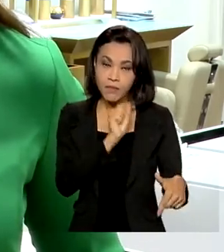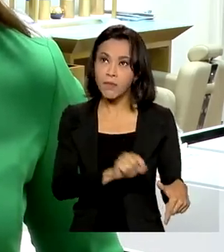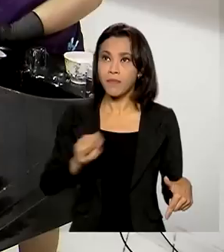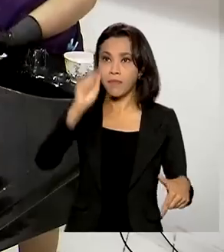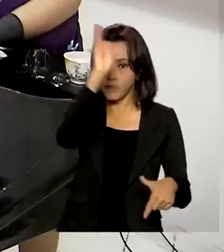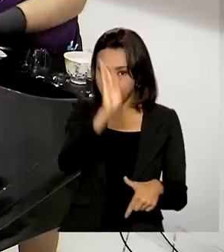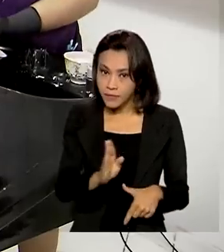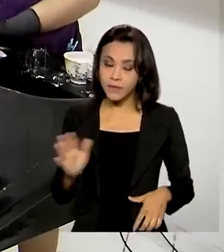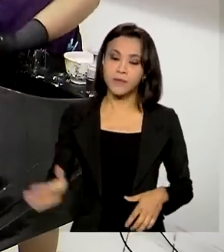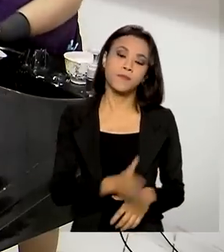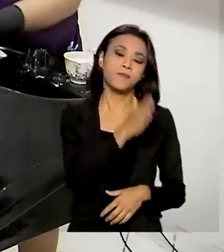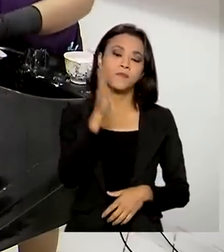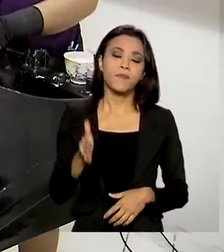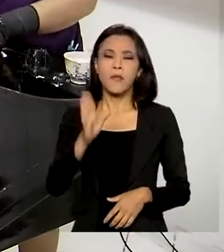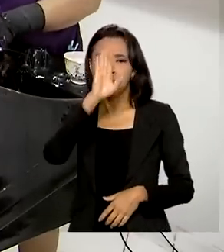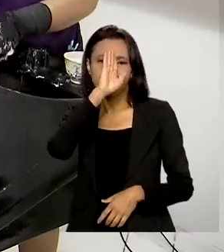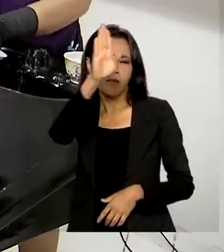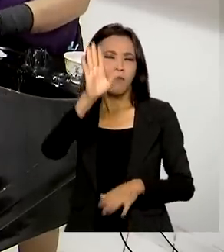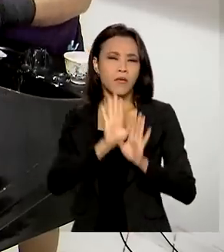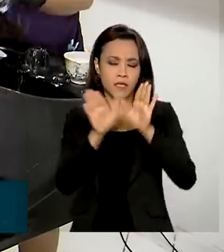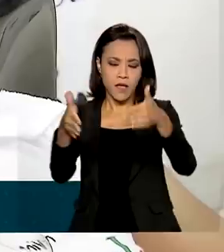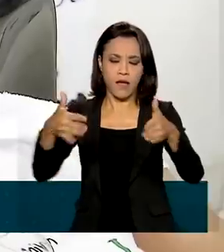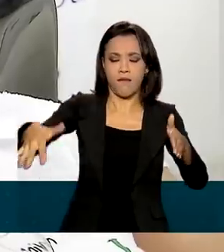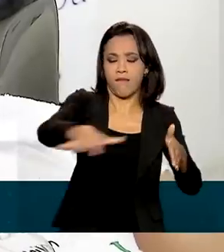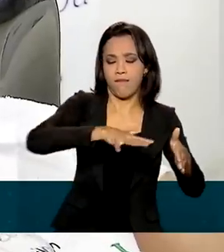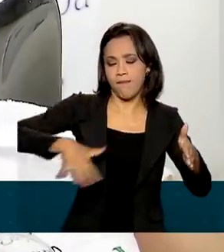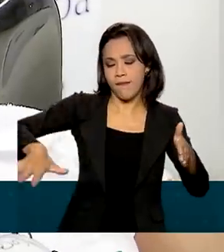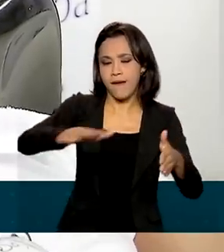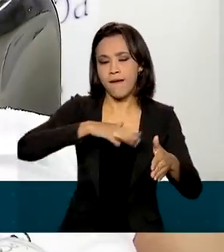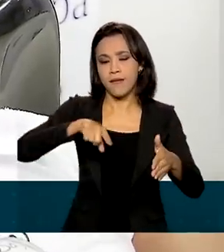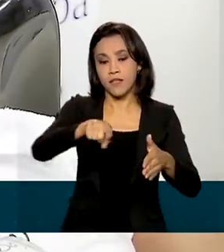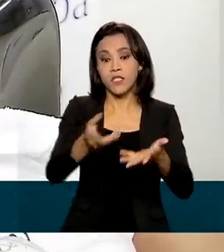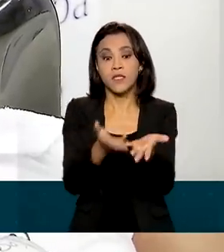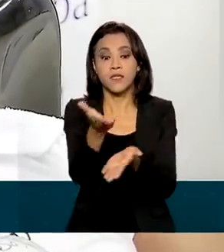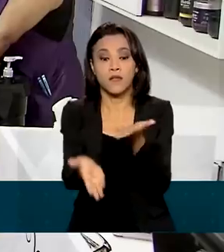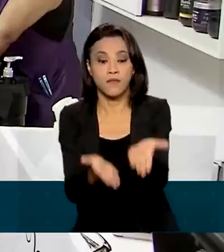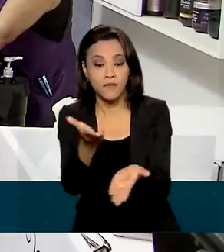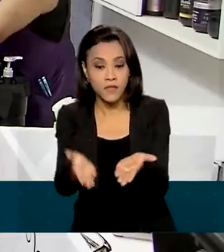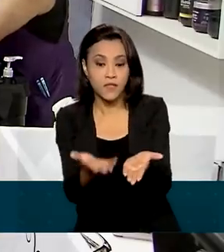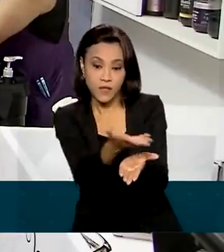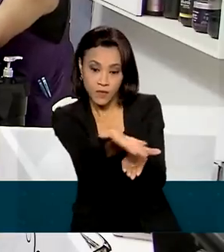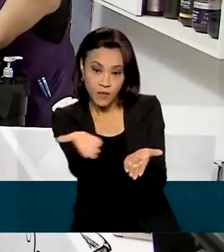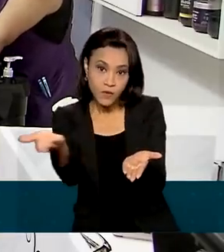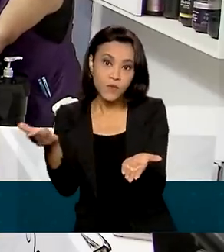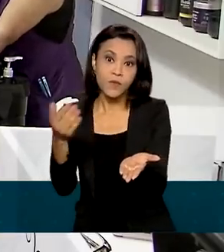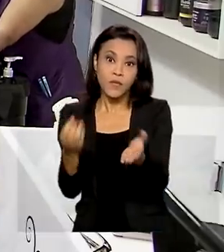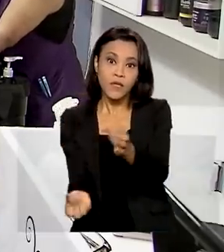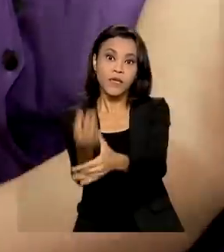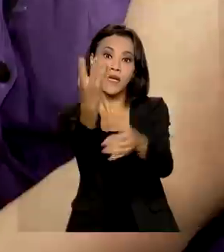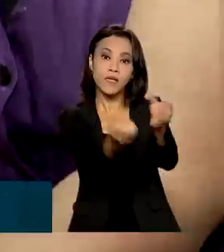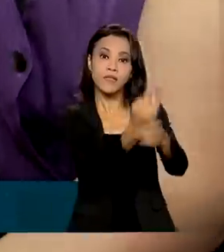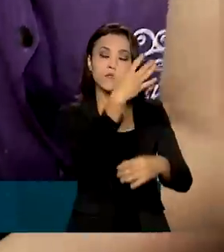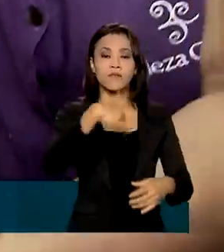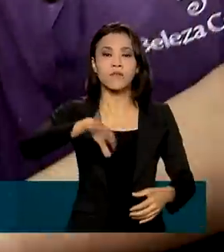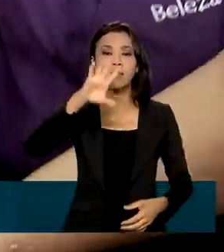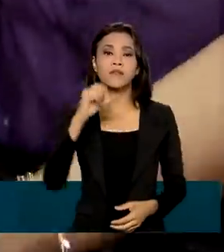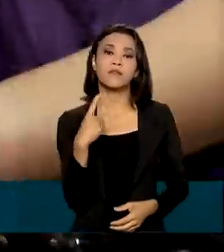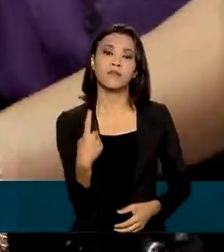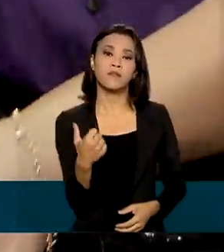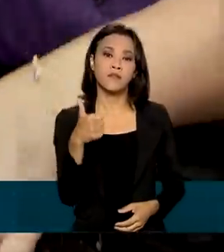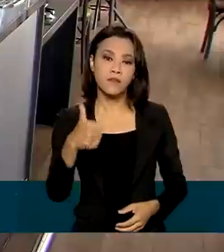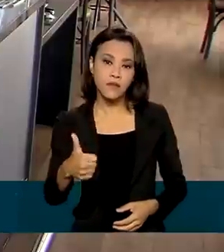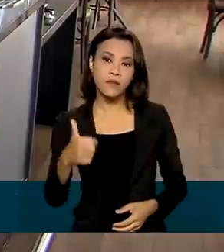país. O destaque do mês ficou para o setor de serviços com a criação de mais de 117 mil